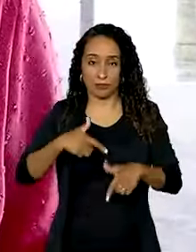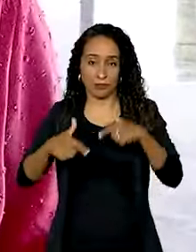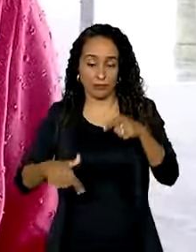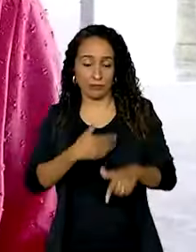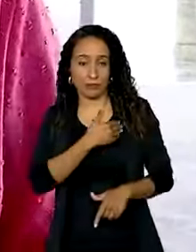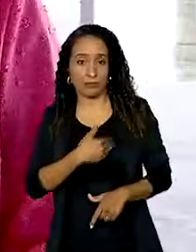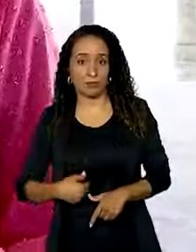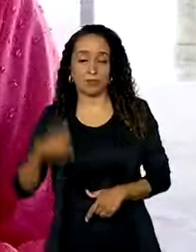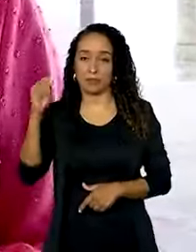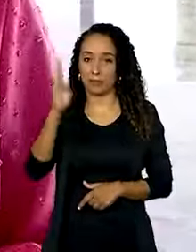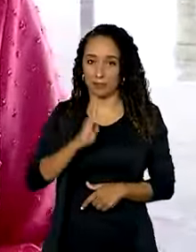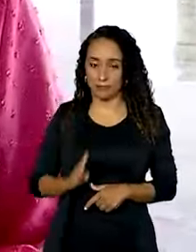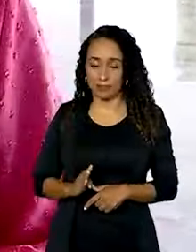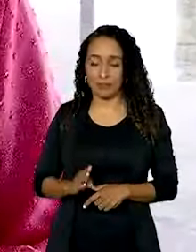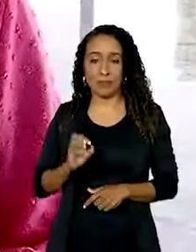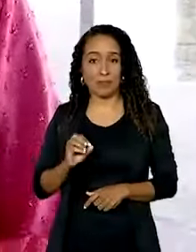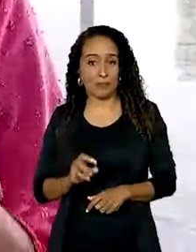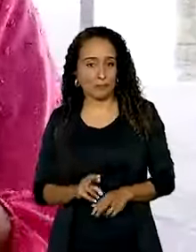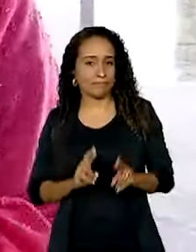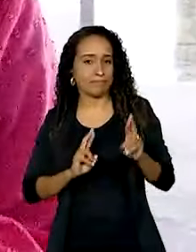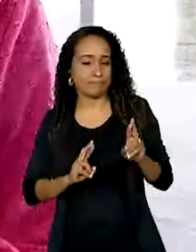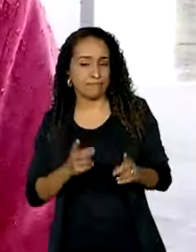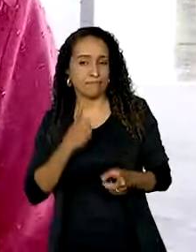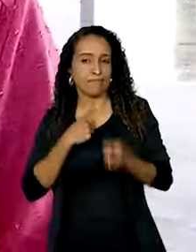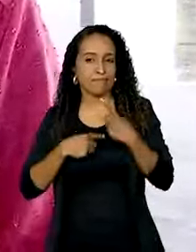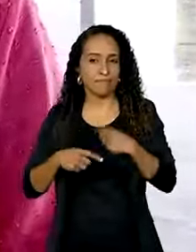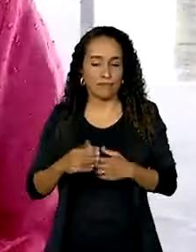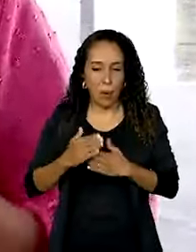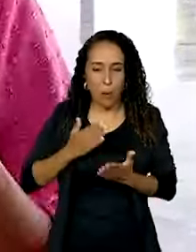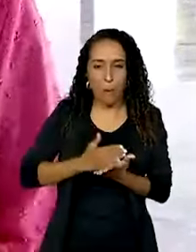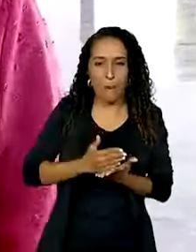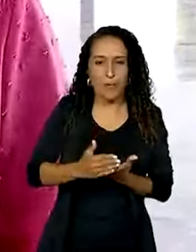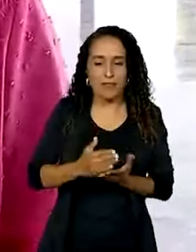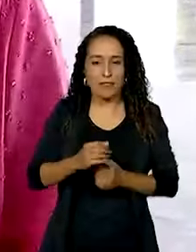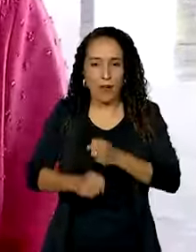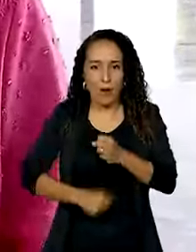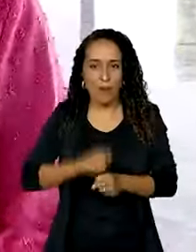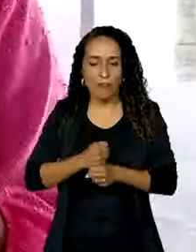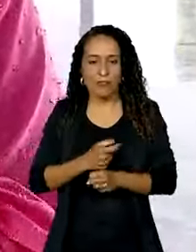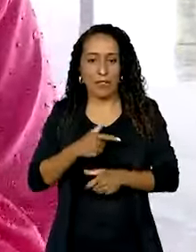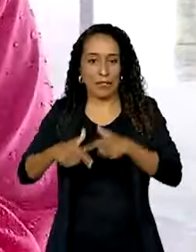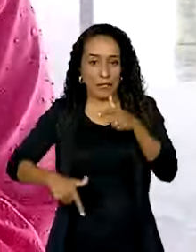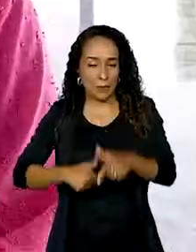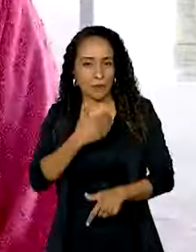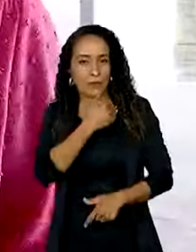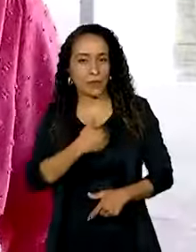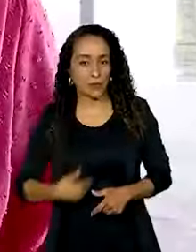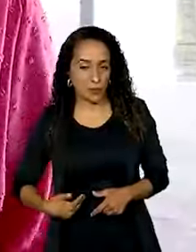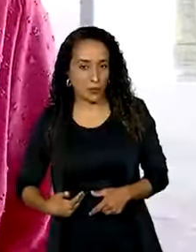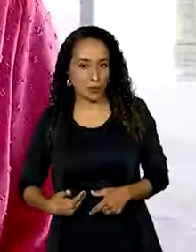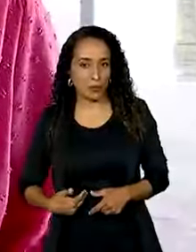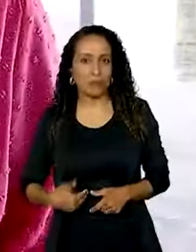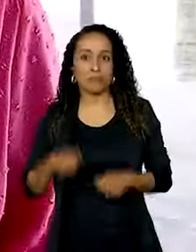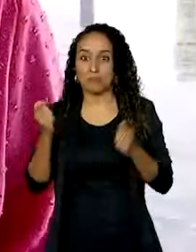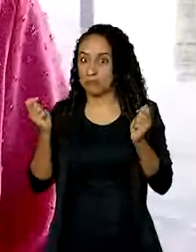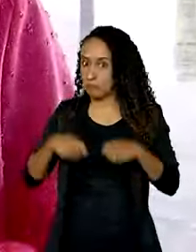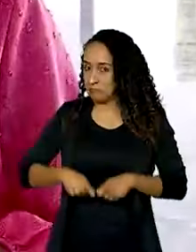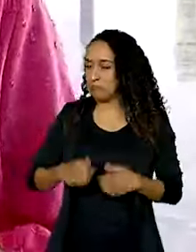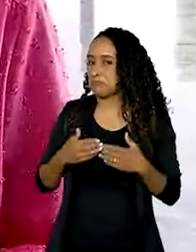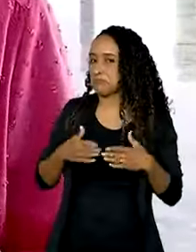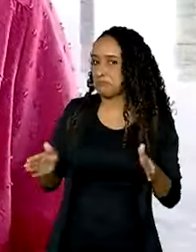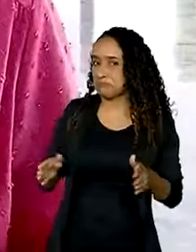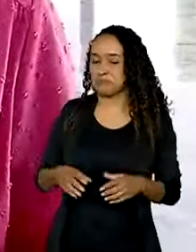brasileiro. E para quem deseja começar 2024 com um emprego público, pode ser a porta de entrada.